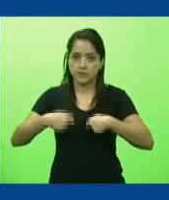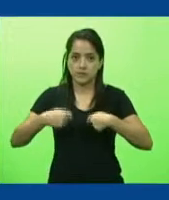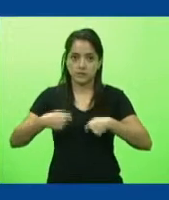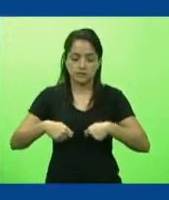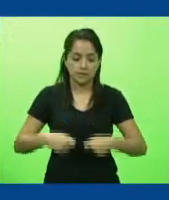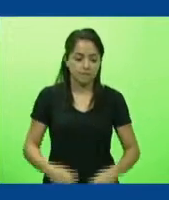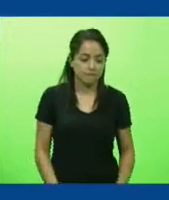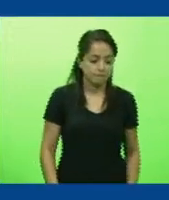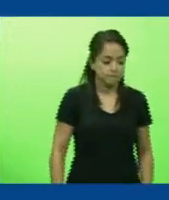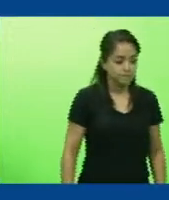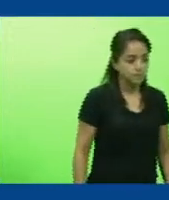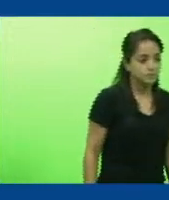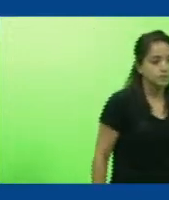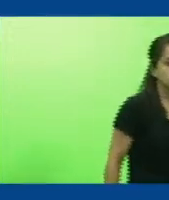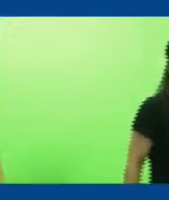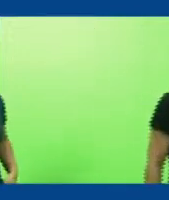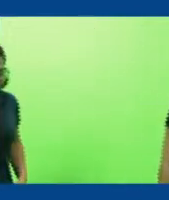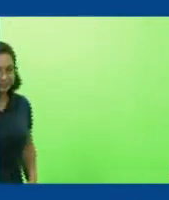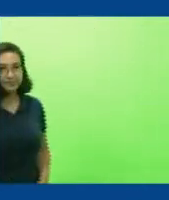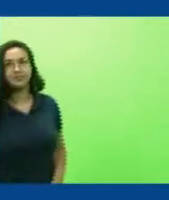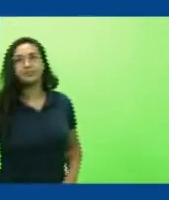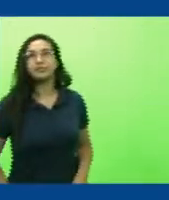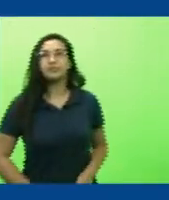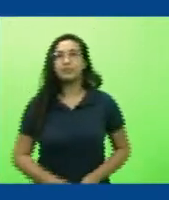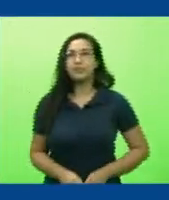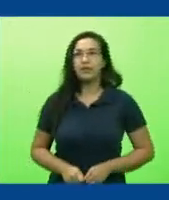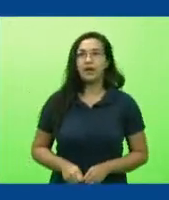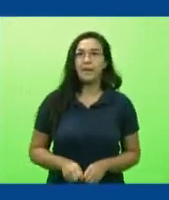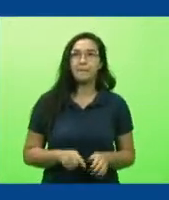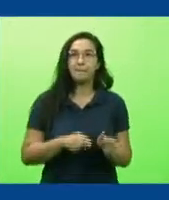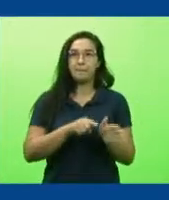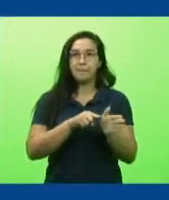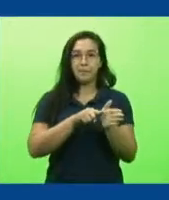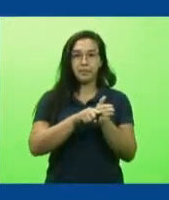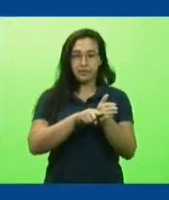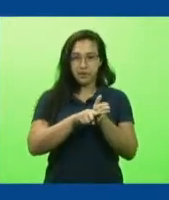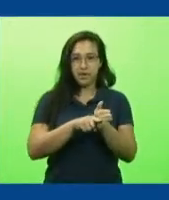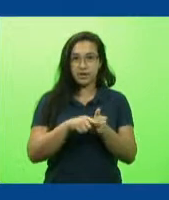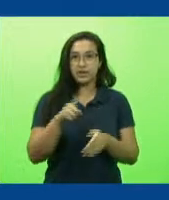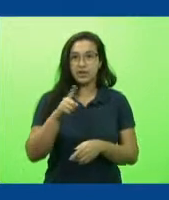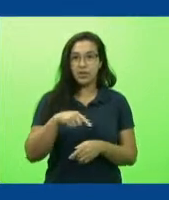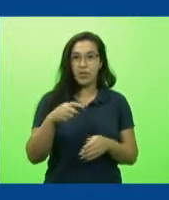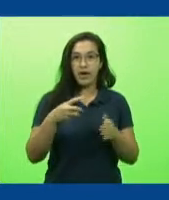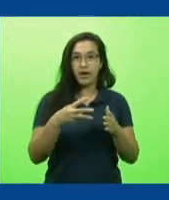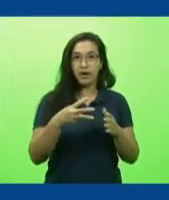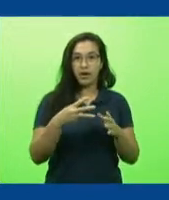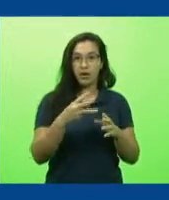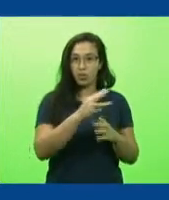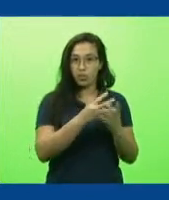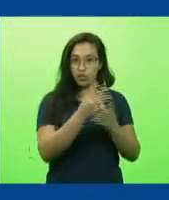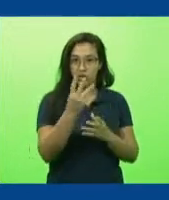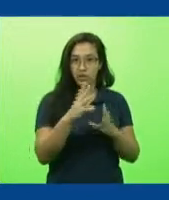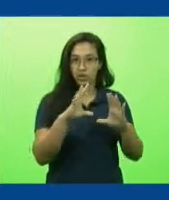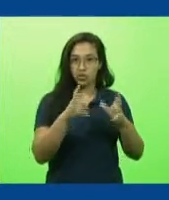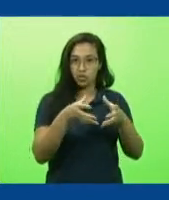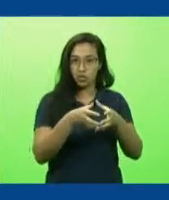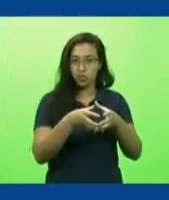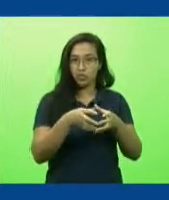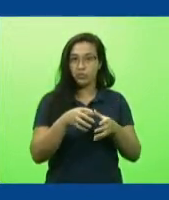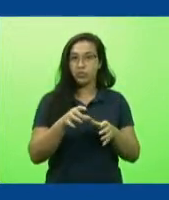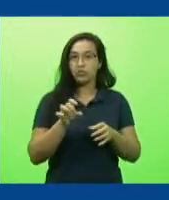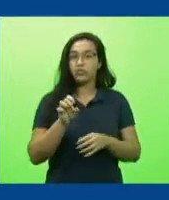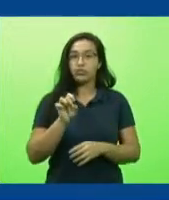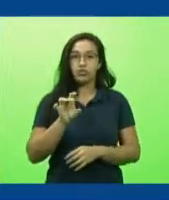e a questão da fiscalização ela é a atribuição dos três entes lembrando que só se consegue ter acesso aos